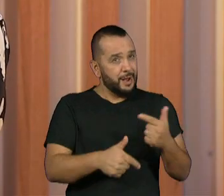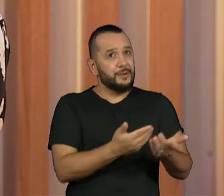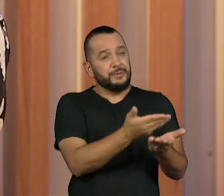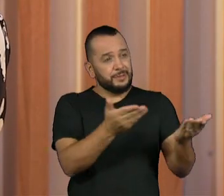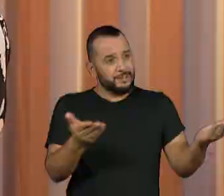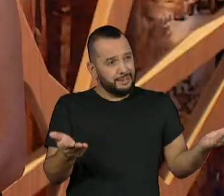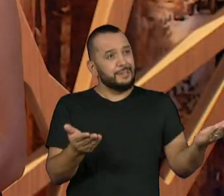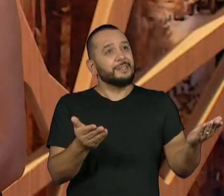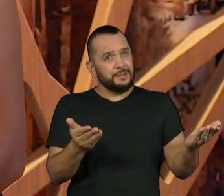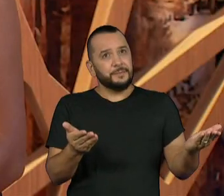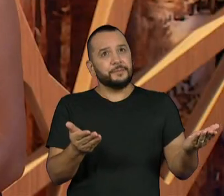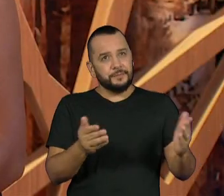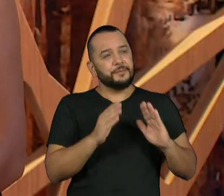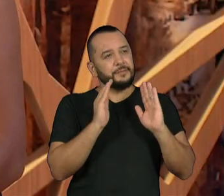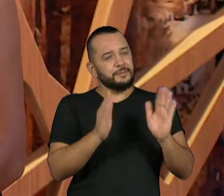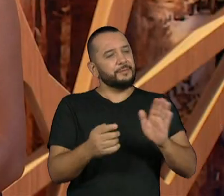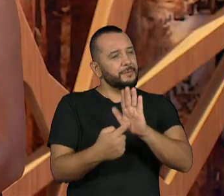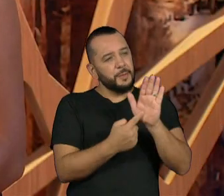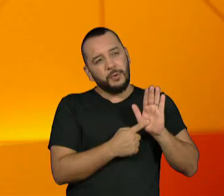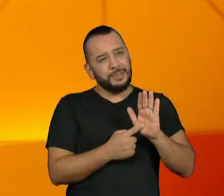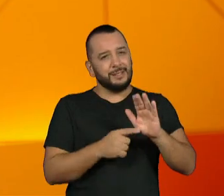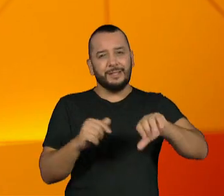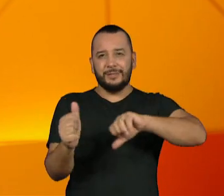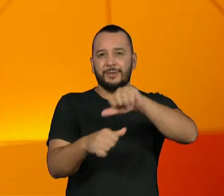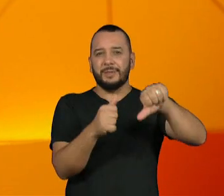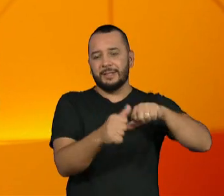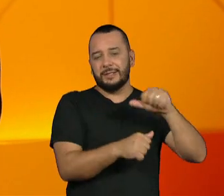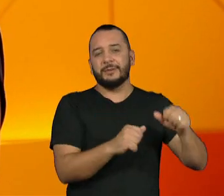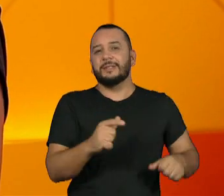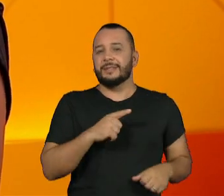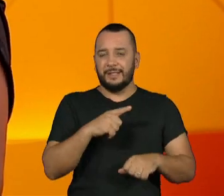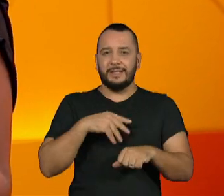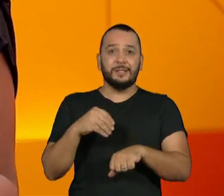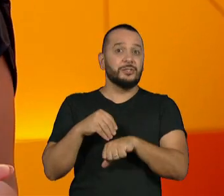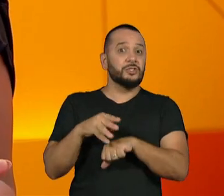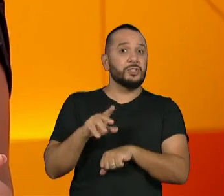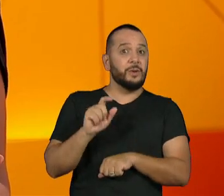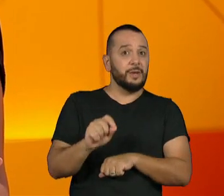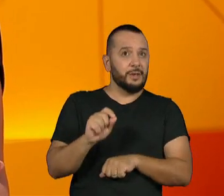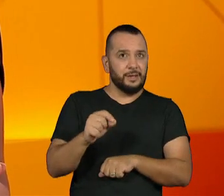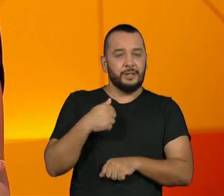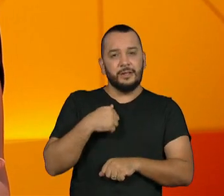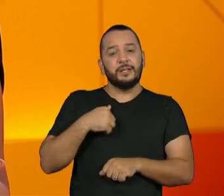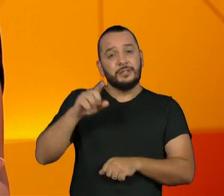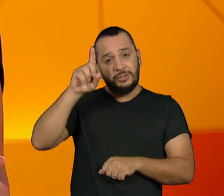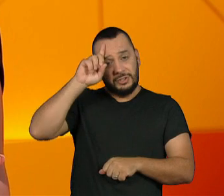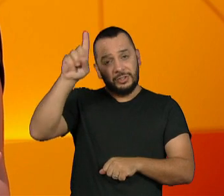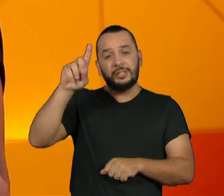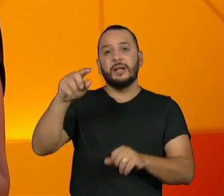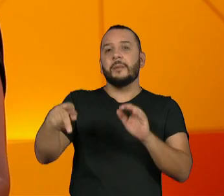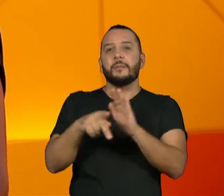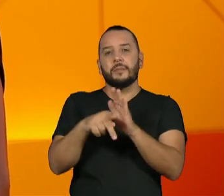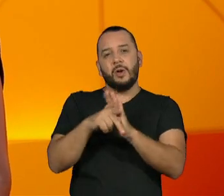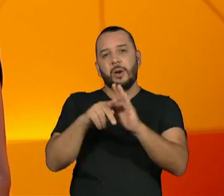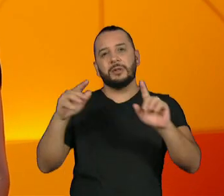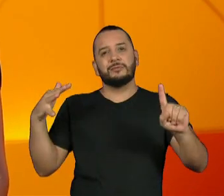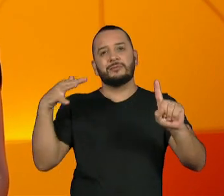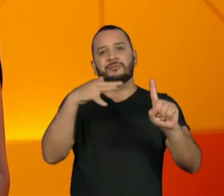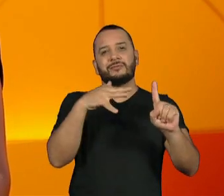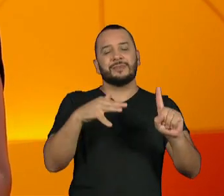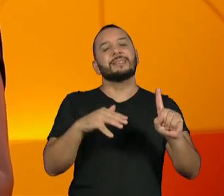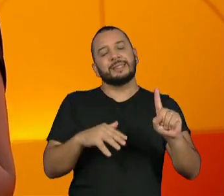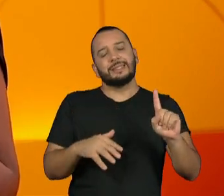proporcionando uma transformação. E fica aqui a mensagem de que o dia da visibilidade trans é um só.